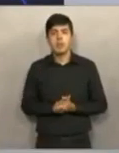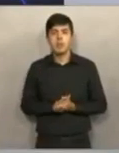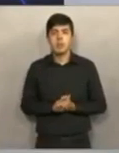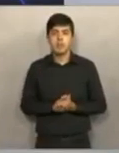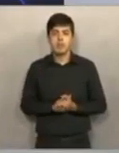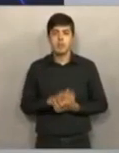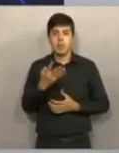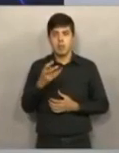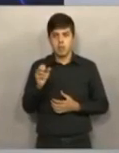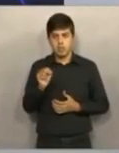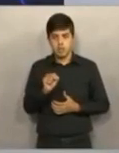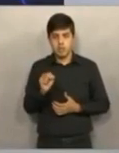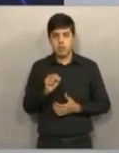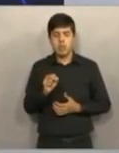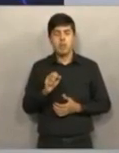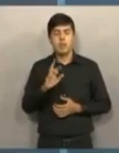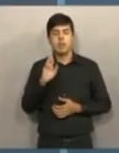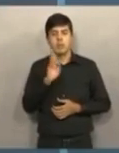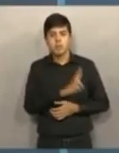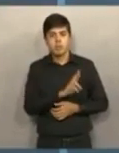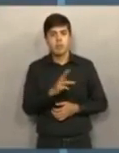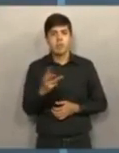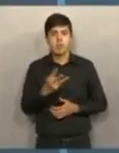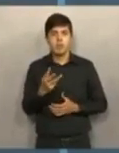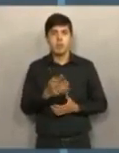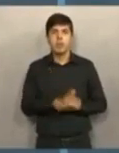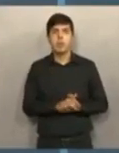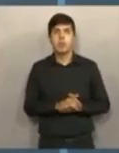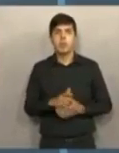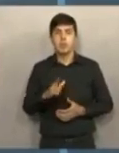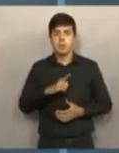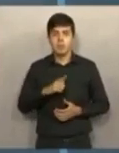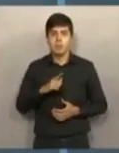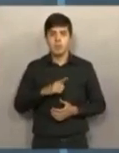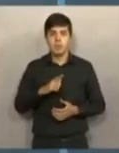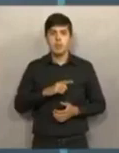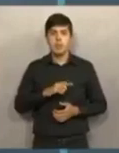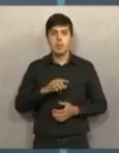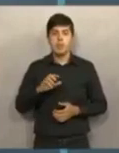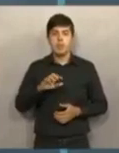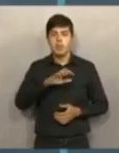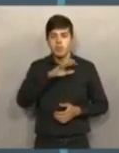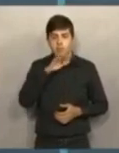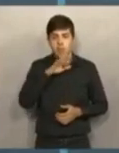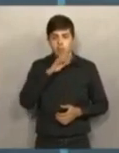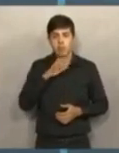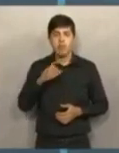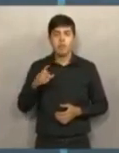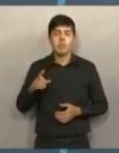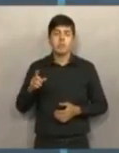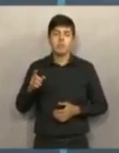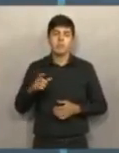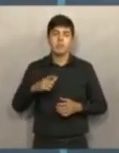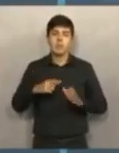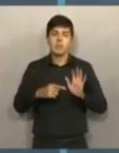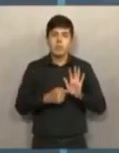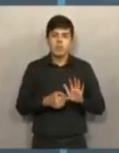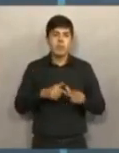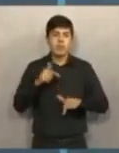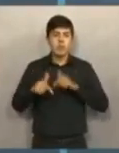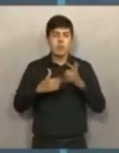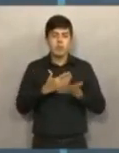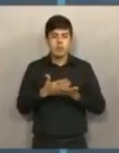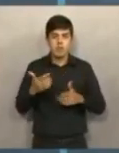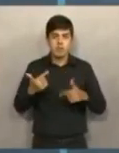A senhora tem 45 segundos para a réplica. A minha declaração de imposto de renda está aí para o senhor olhar desde que eu comecei a